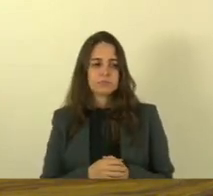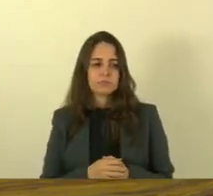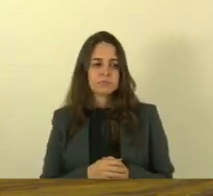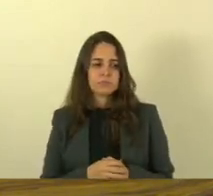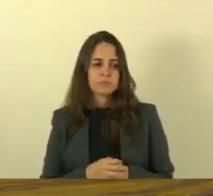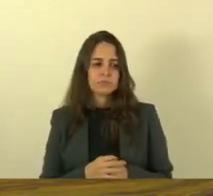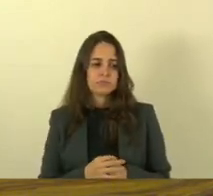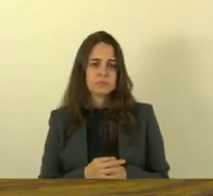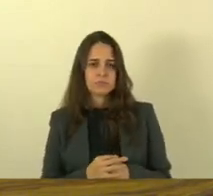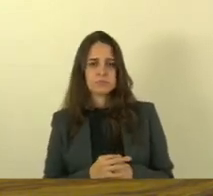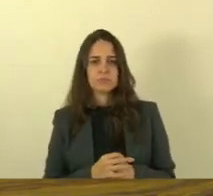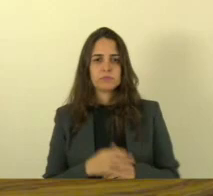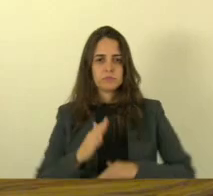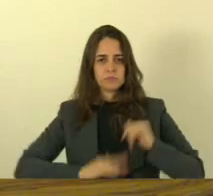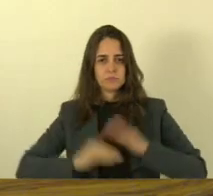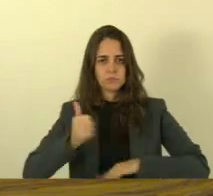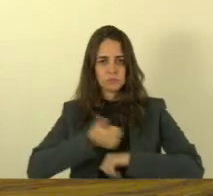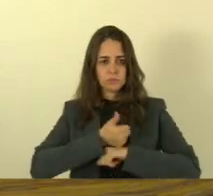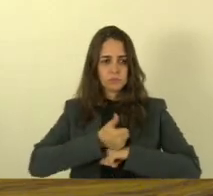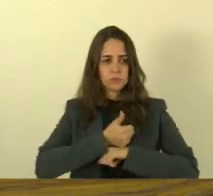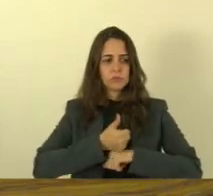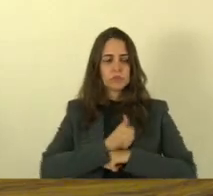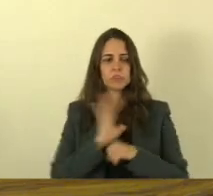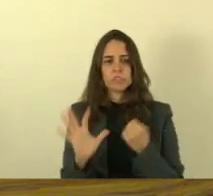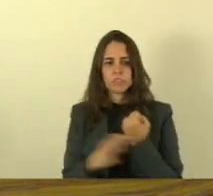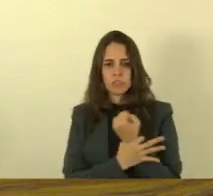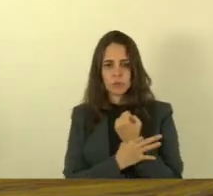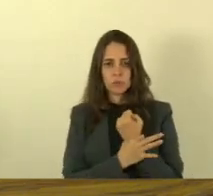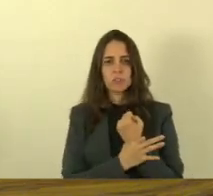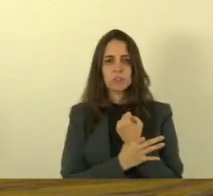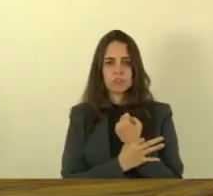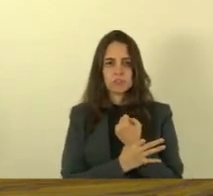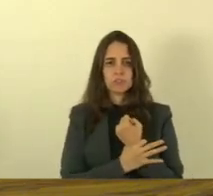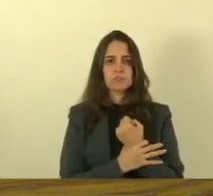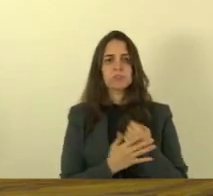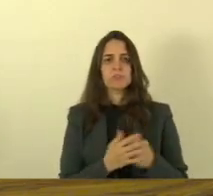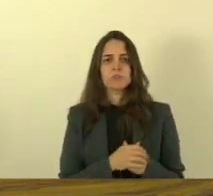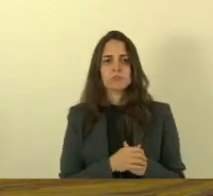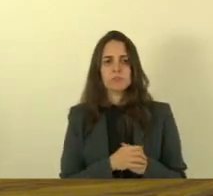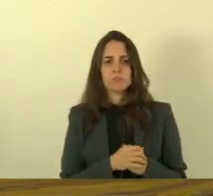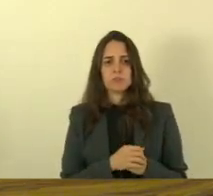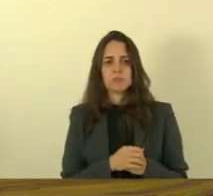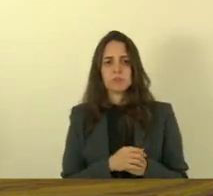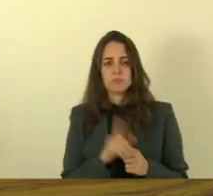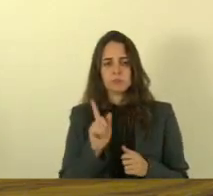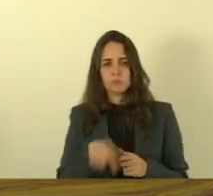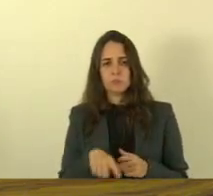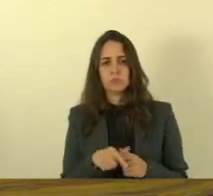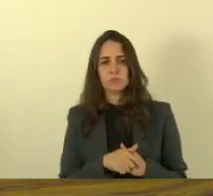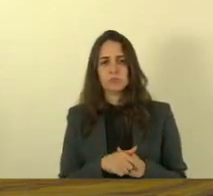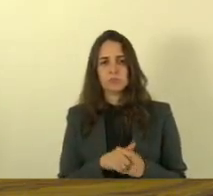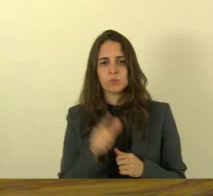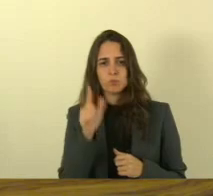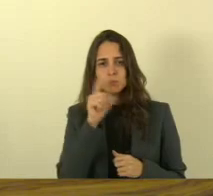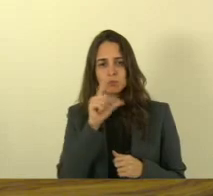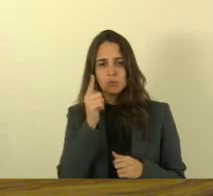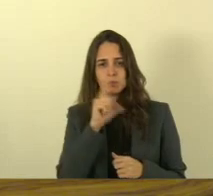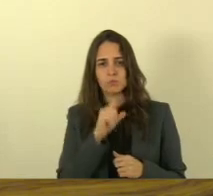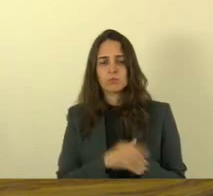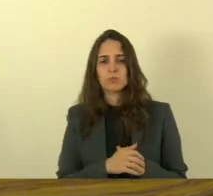todos esses profissionais de segurança que estão armados para poder